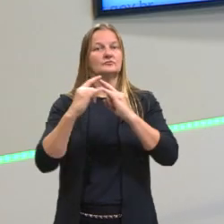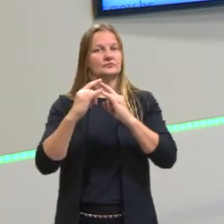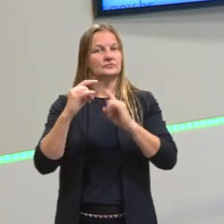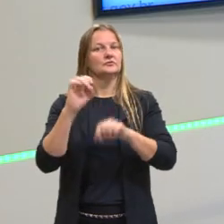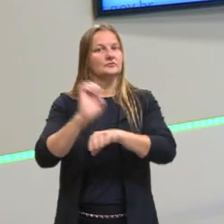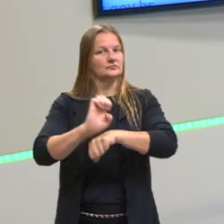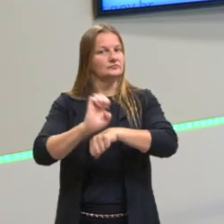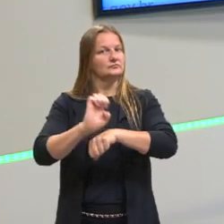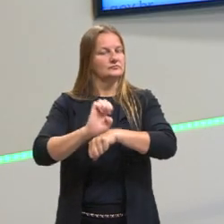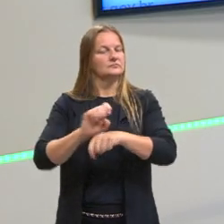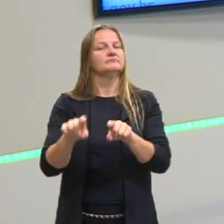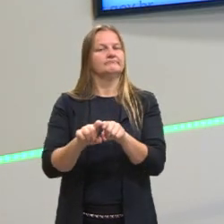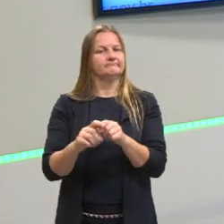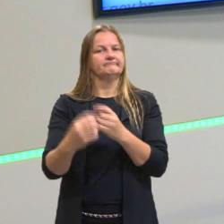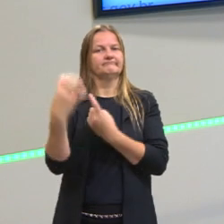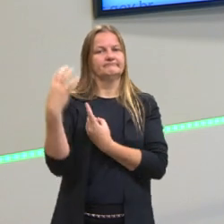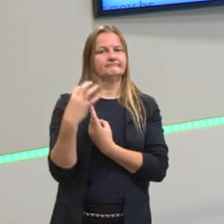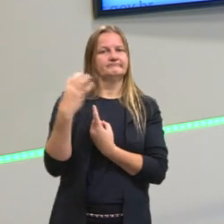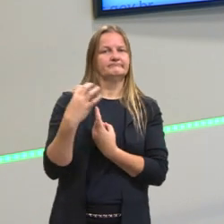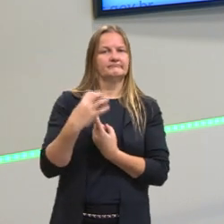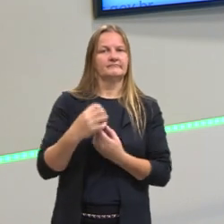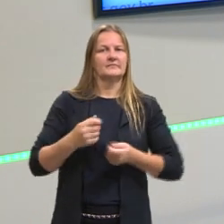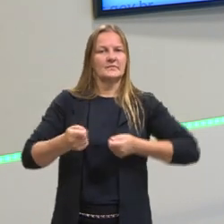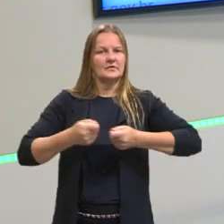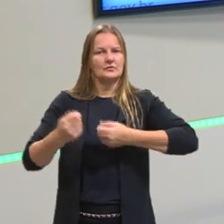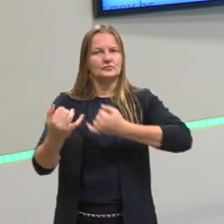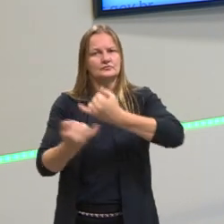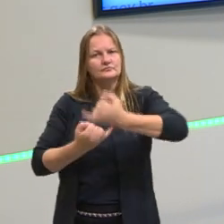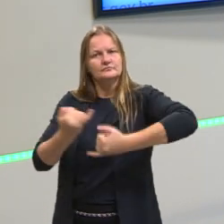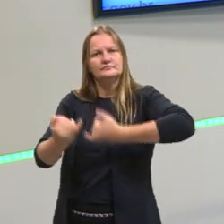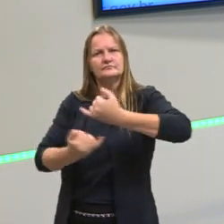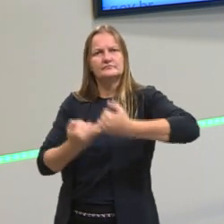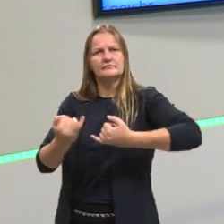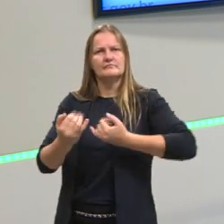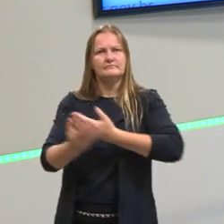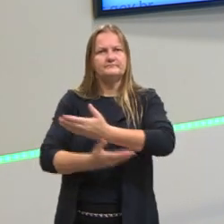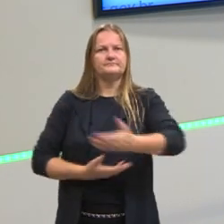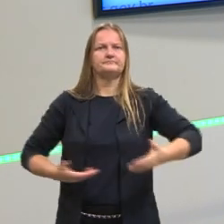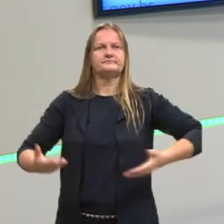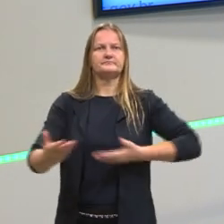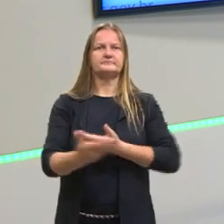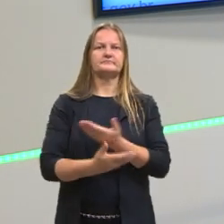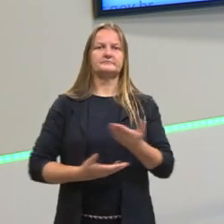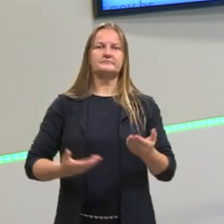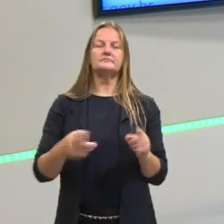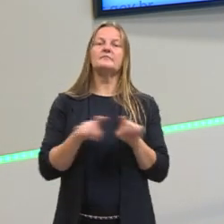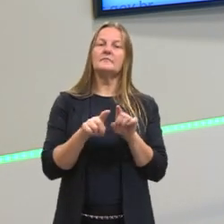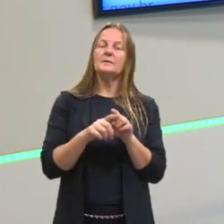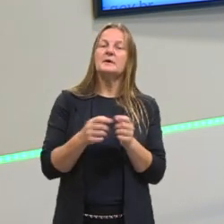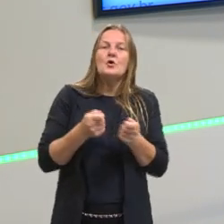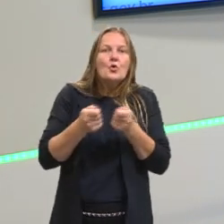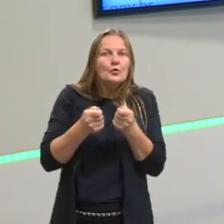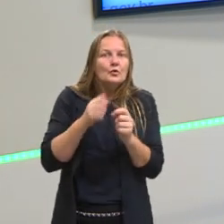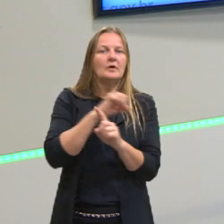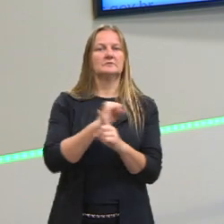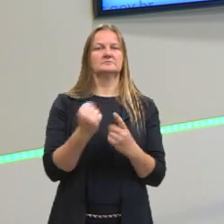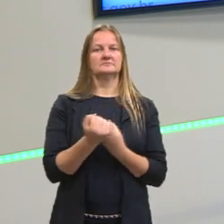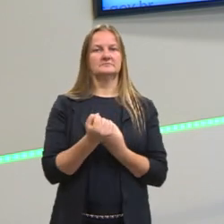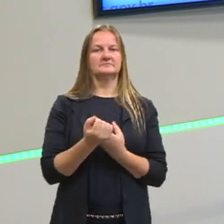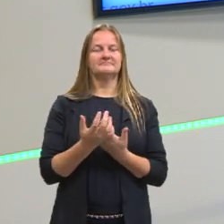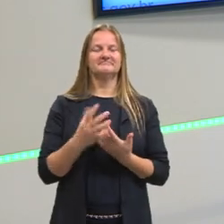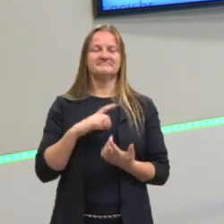é algo também que nos faz interagir, que nos coloca na sociedade e que também nos controla socialmente.